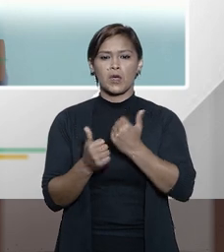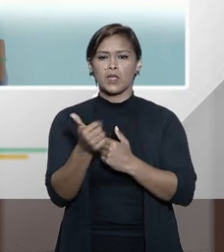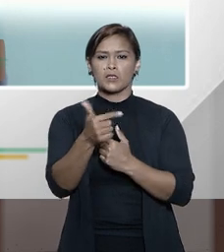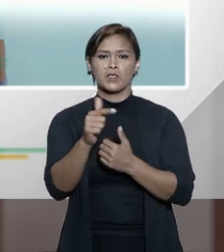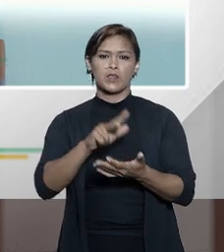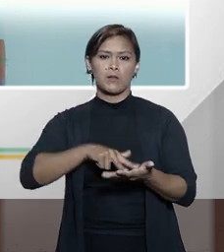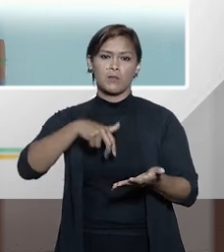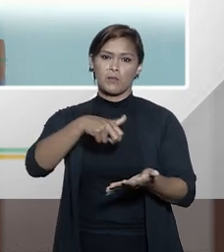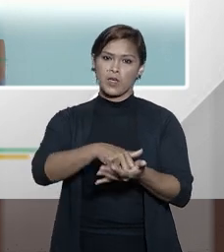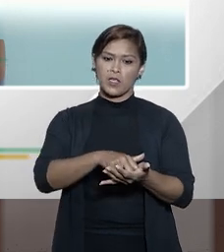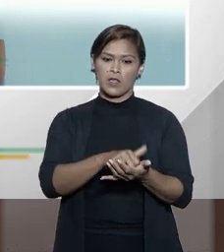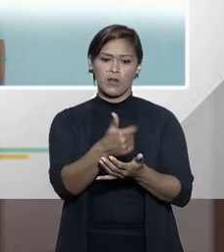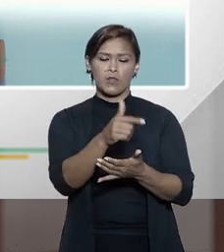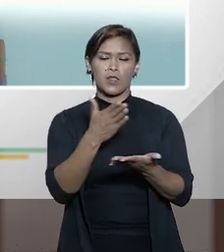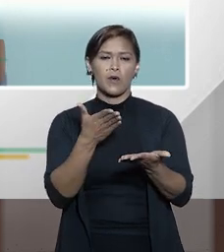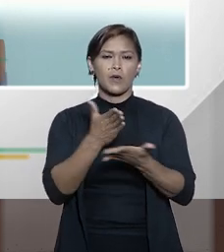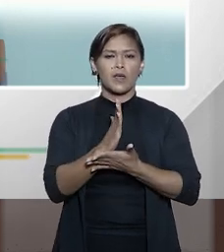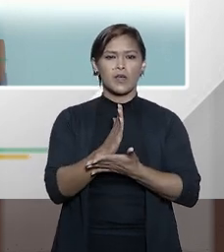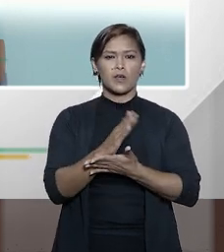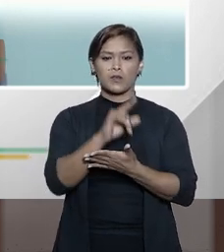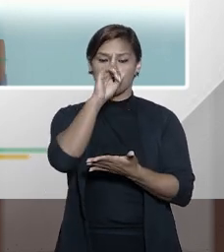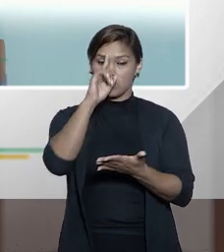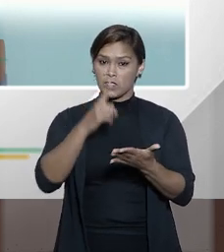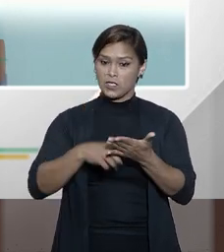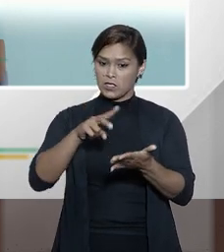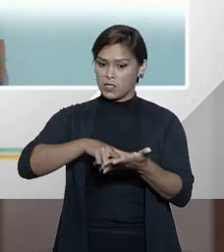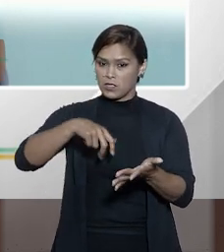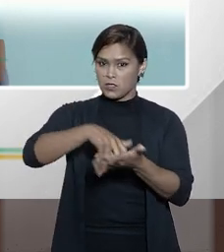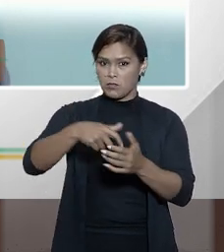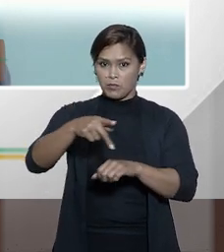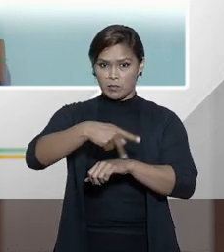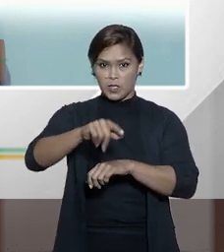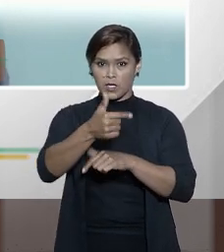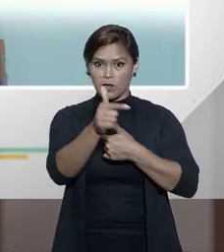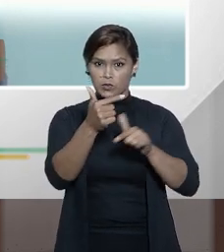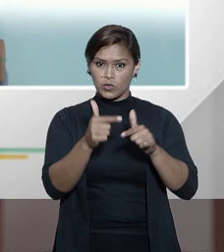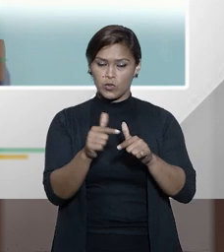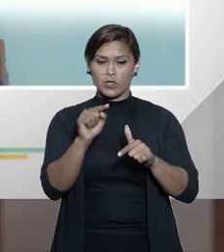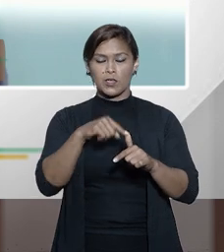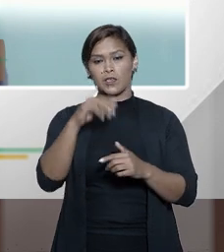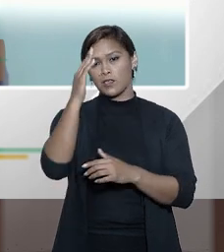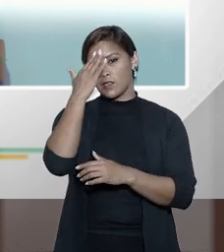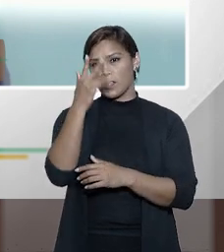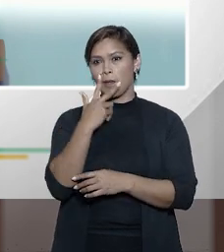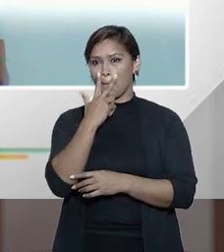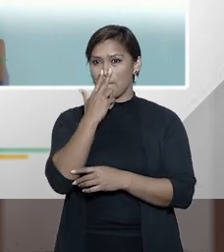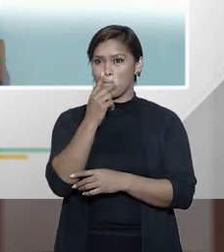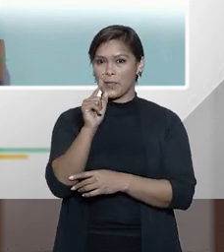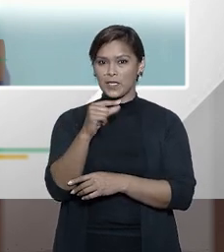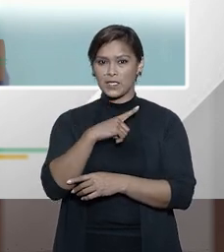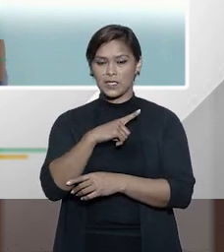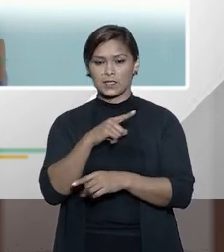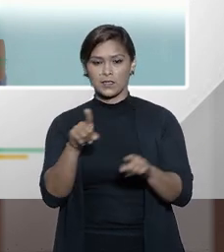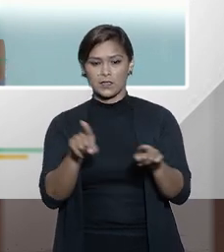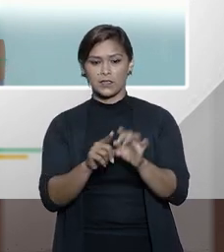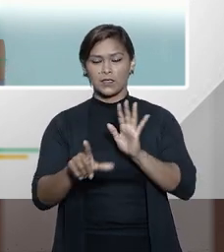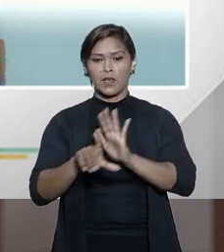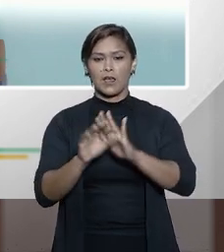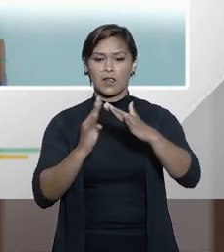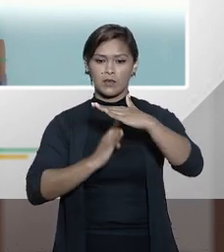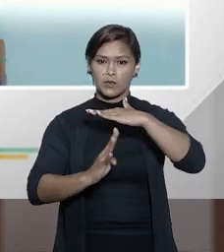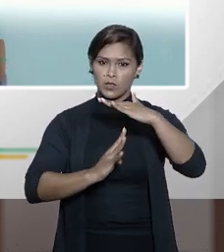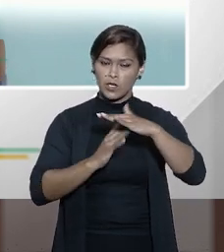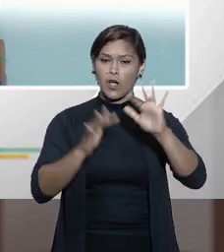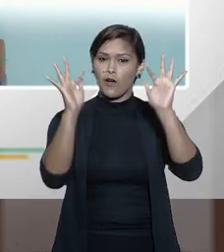em matéria penal, não reconhecer decisão penal estrangeira. E nesse sentido, me parece que a lei de